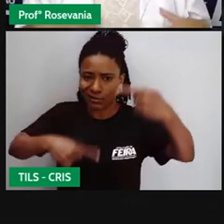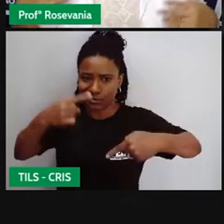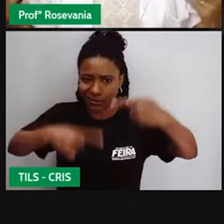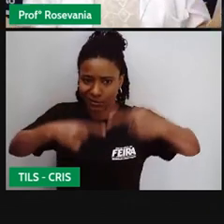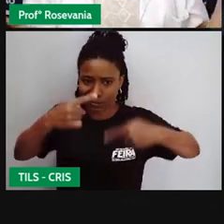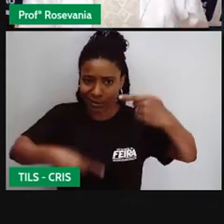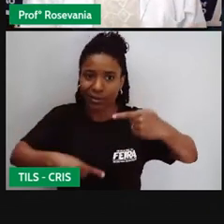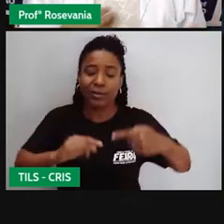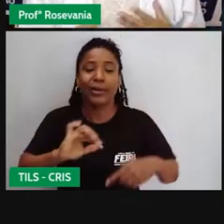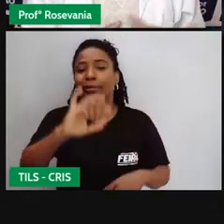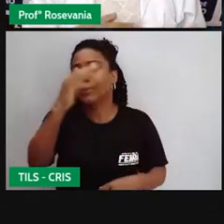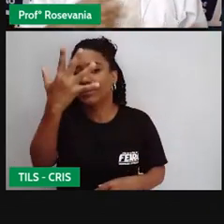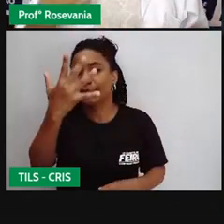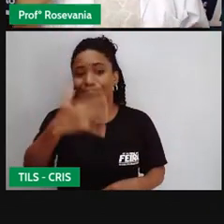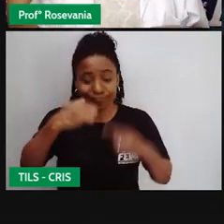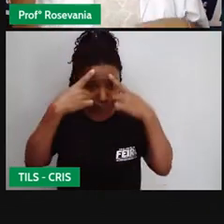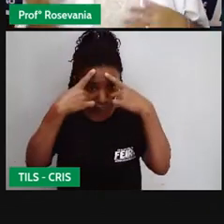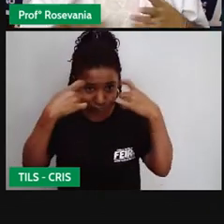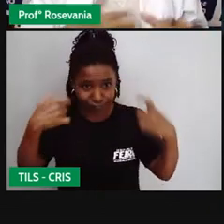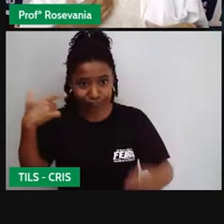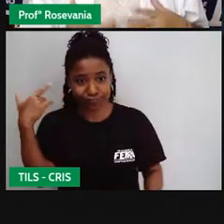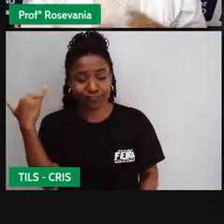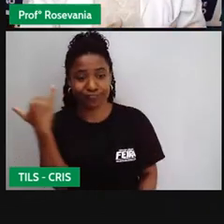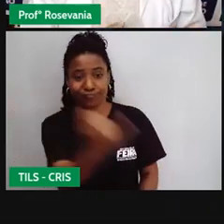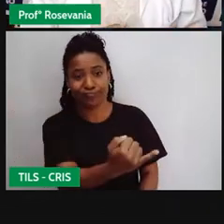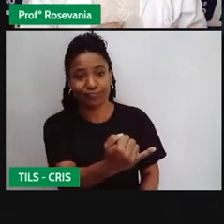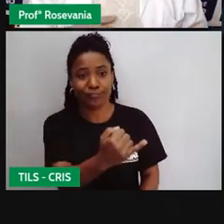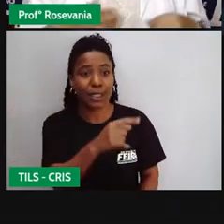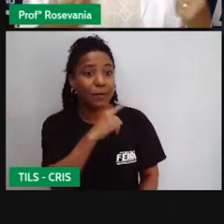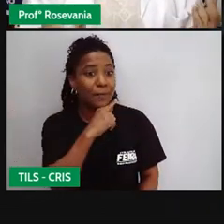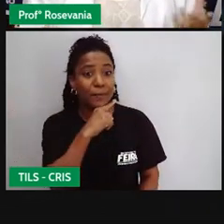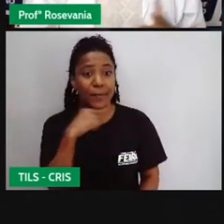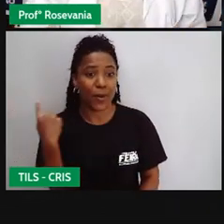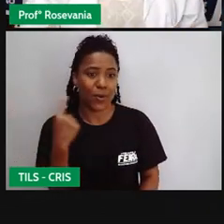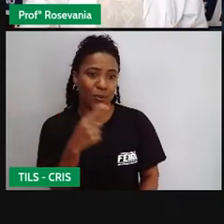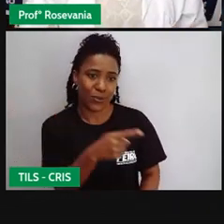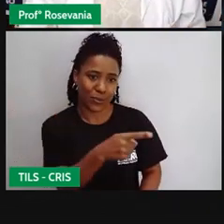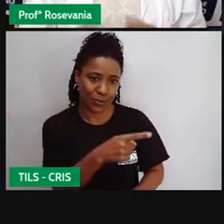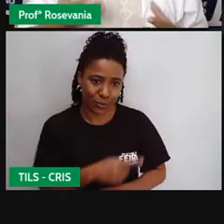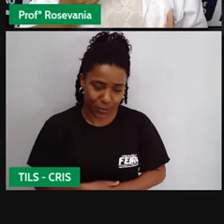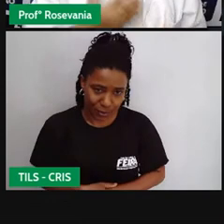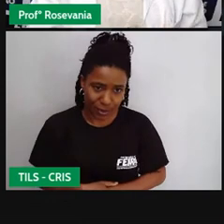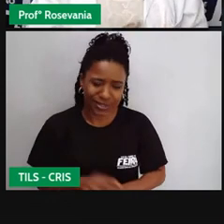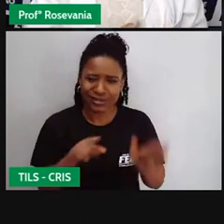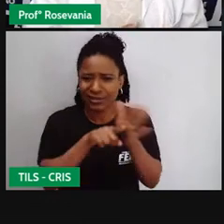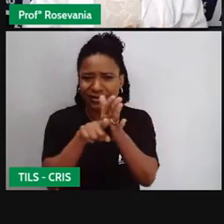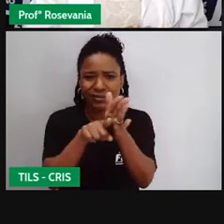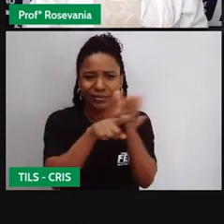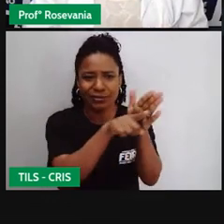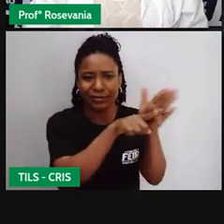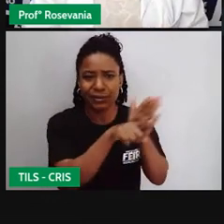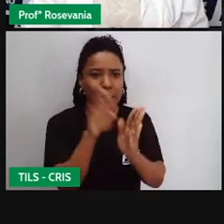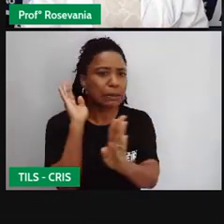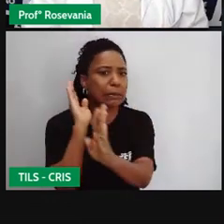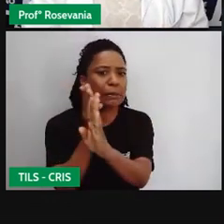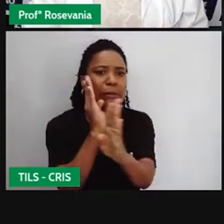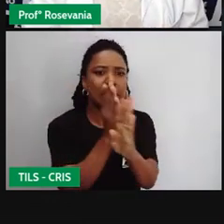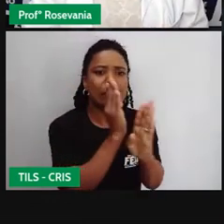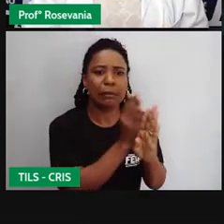e fica, às vezes, por isso mesmo, porque demora tanto tempo as investigações e não chega em lugar nenhum, que as pessoas